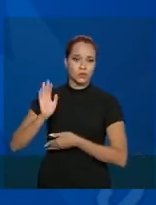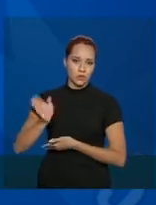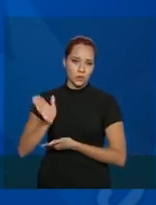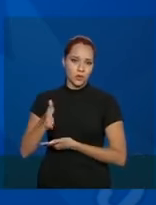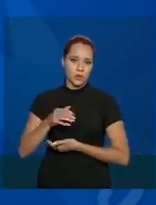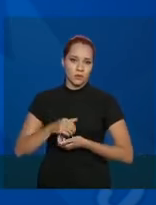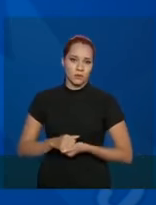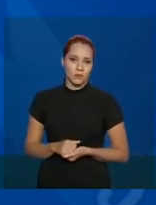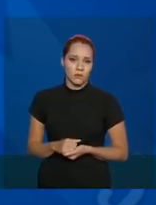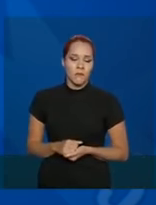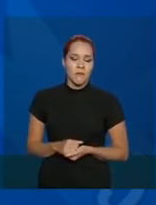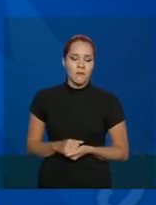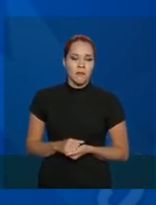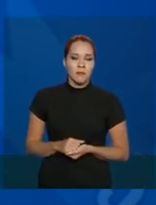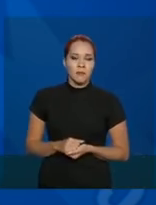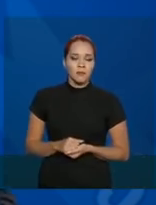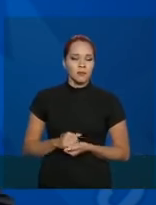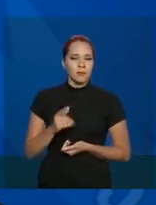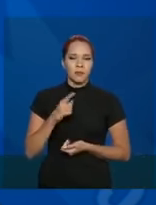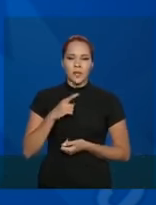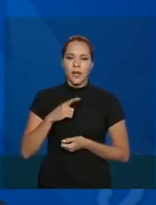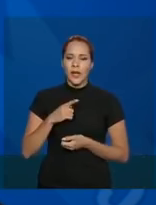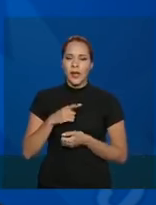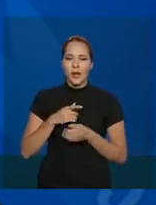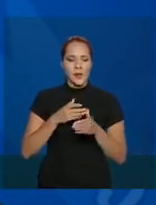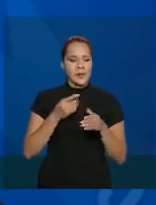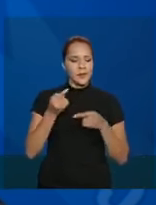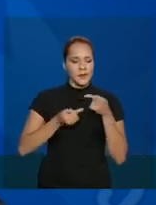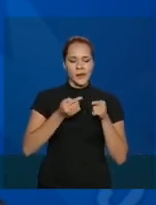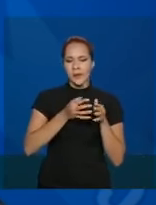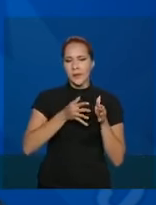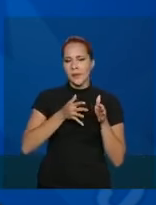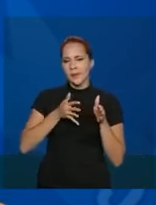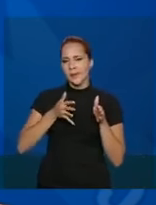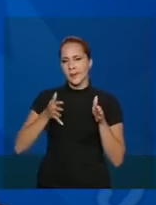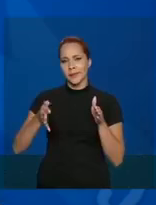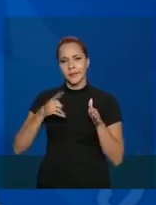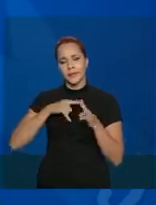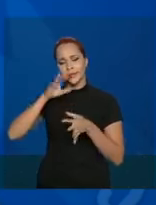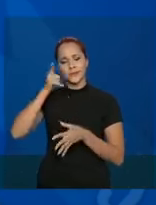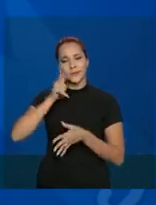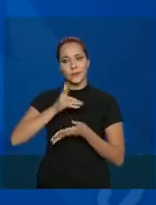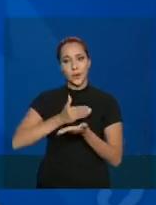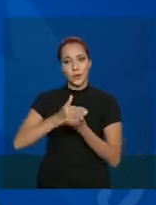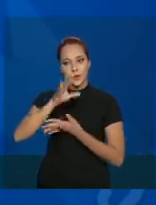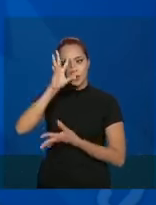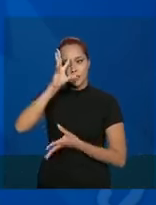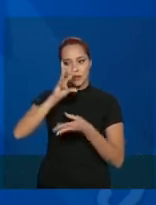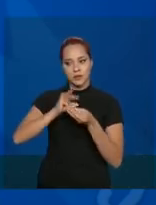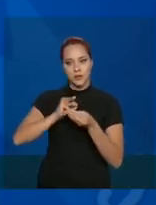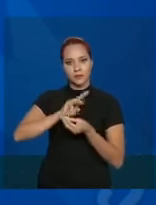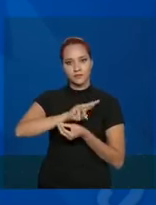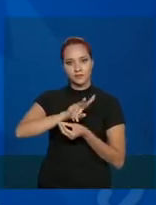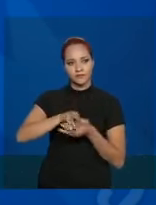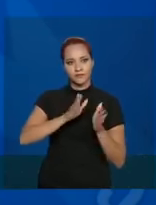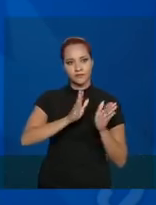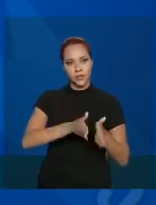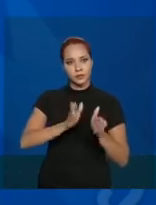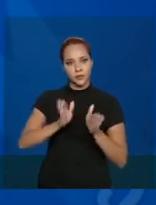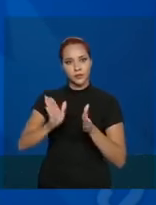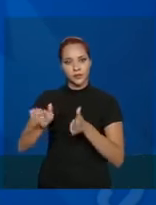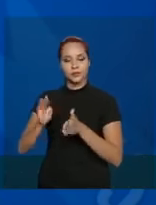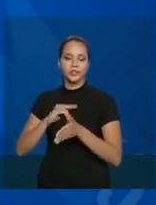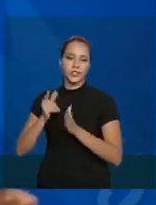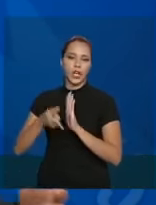já há algumas semanas. Chega um ponto que nós estamos entendendo que vários dos processos já estão bem